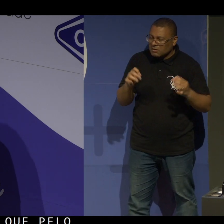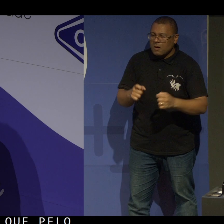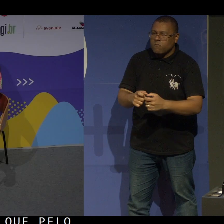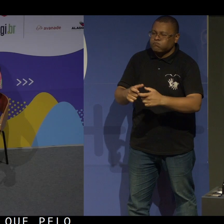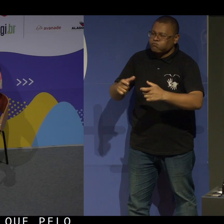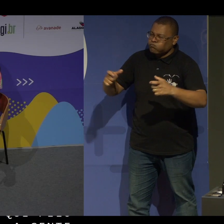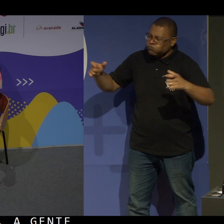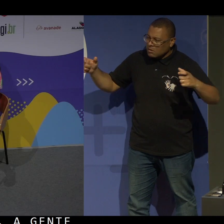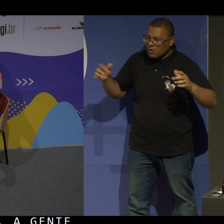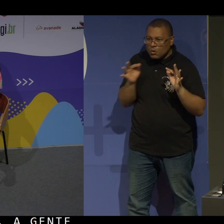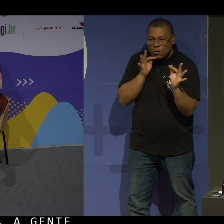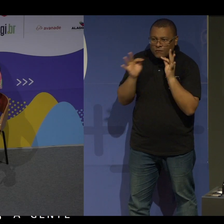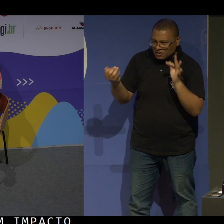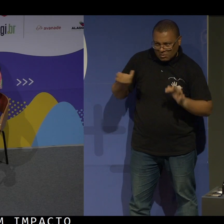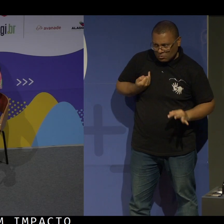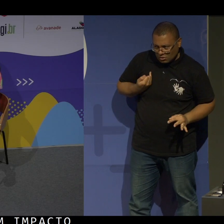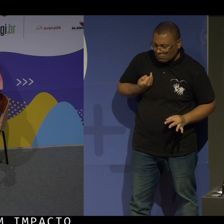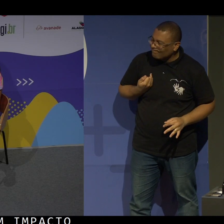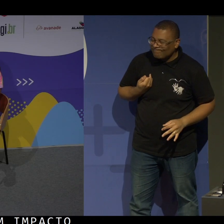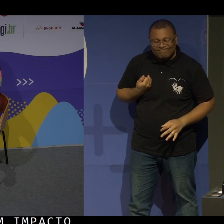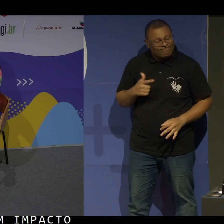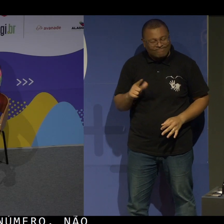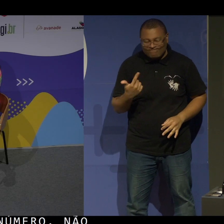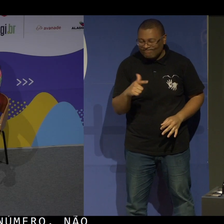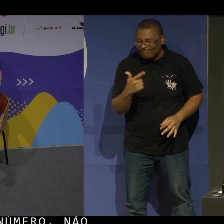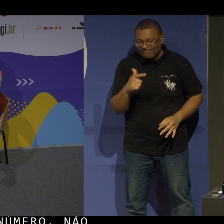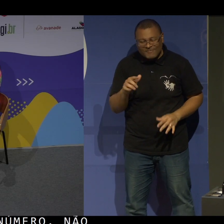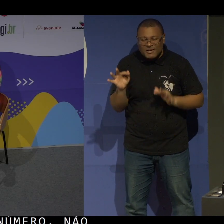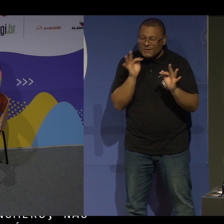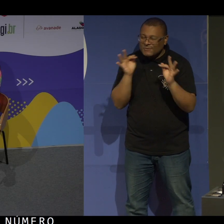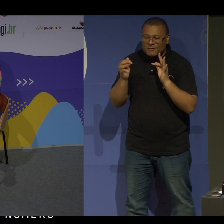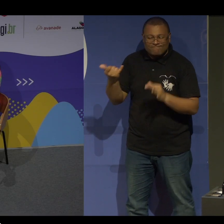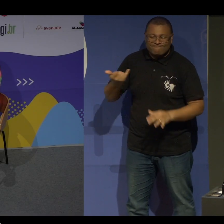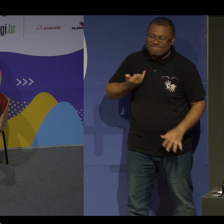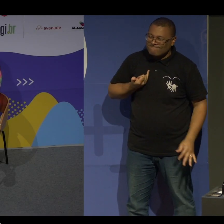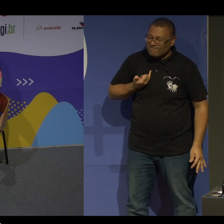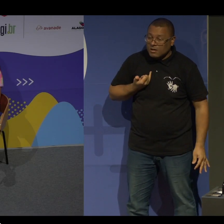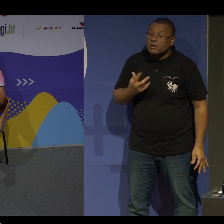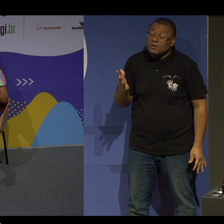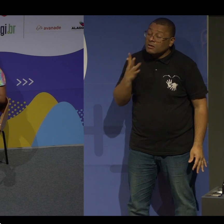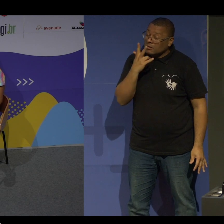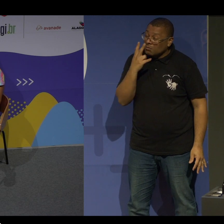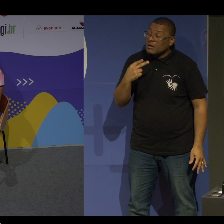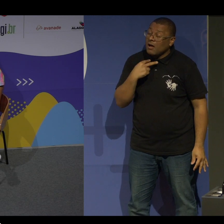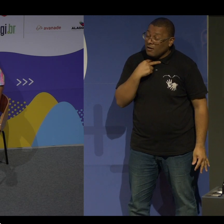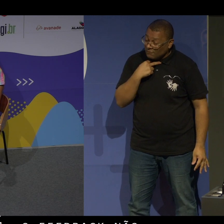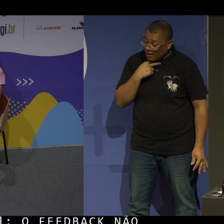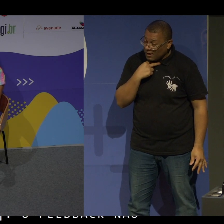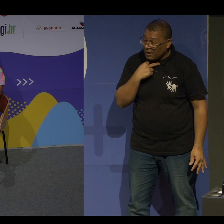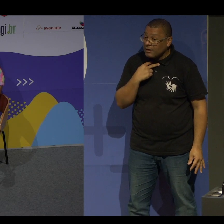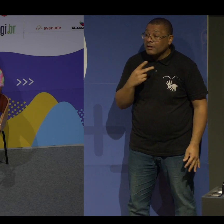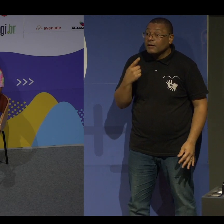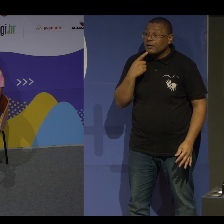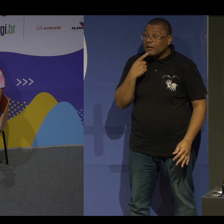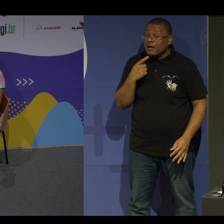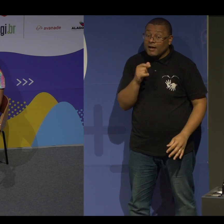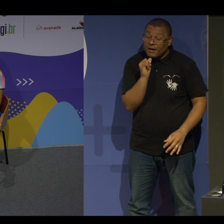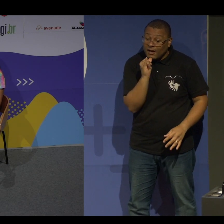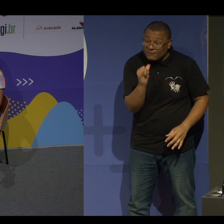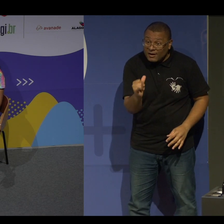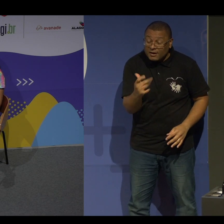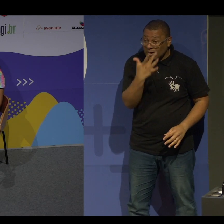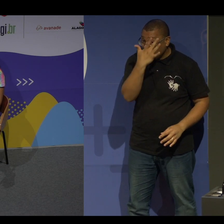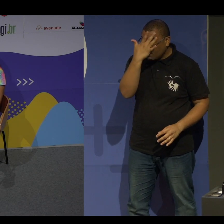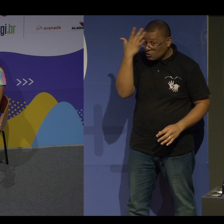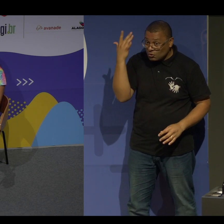feedback não aparece, não? Não. Não de prazo, sim. Mas, eu entendo que essa vaga, que tem uma flag dizendo que ela é uma